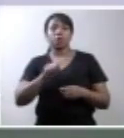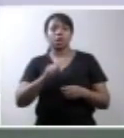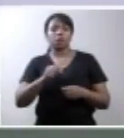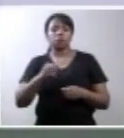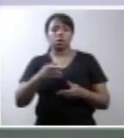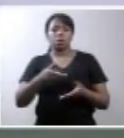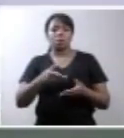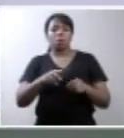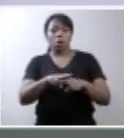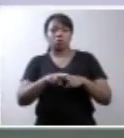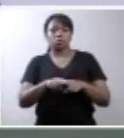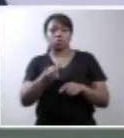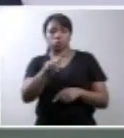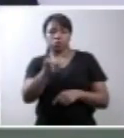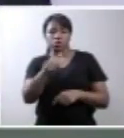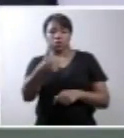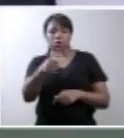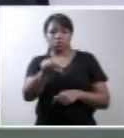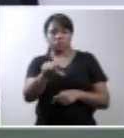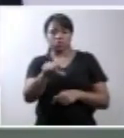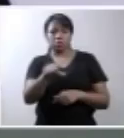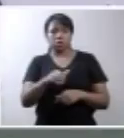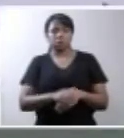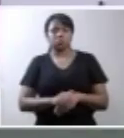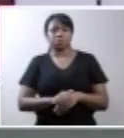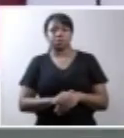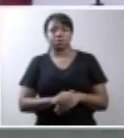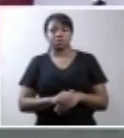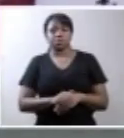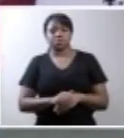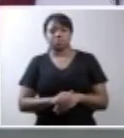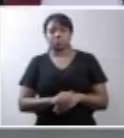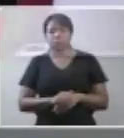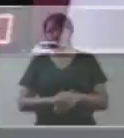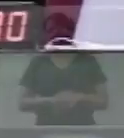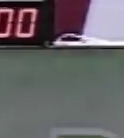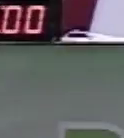a sessão do dia 16 a sessão